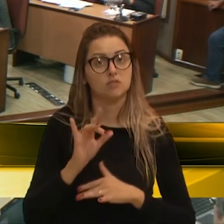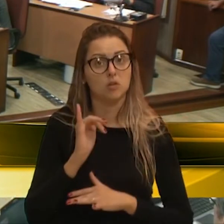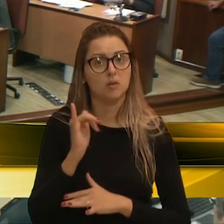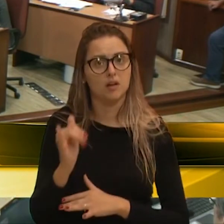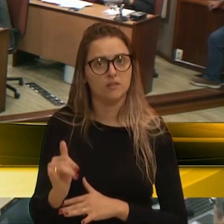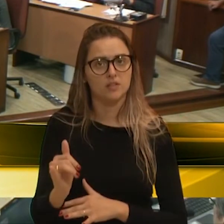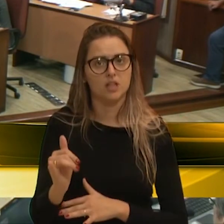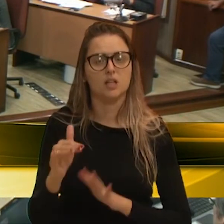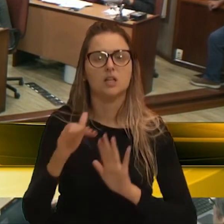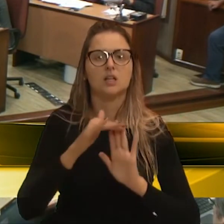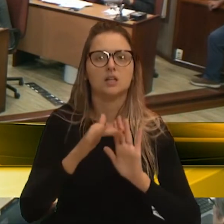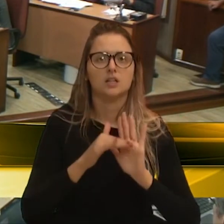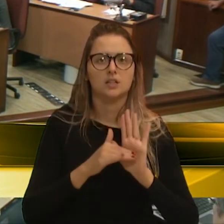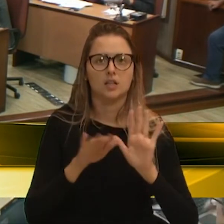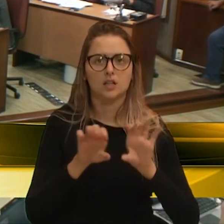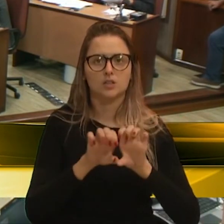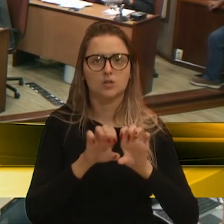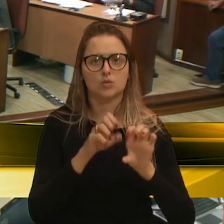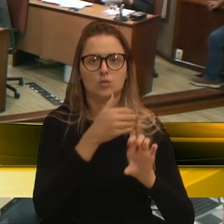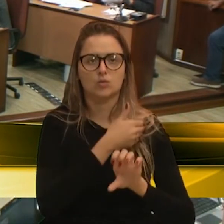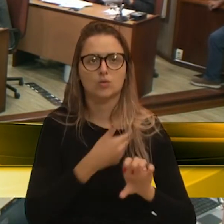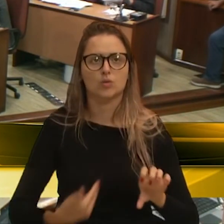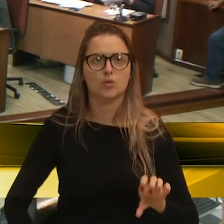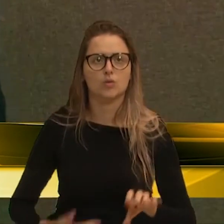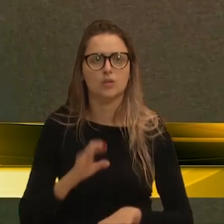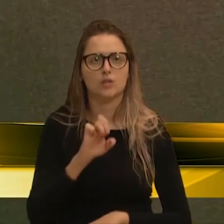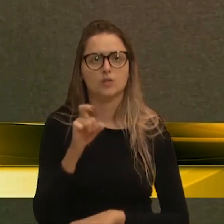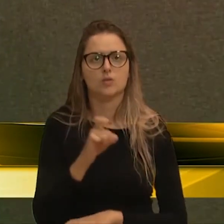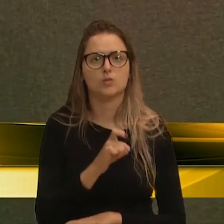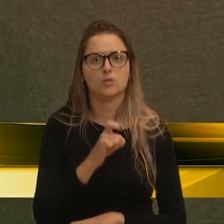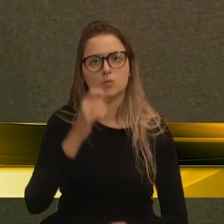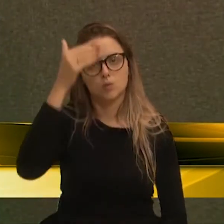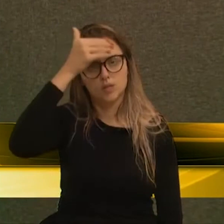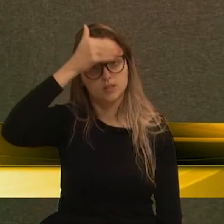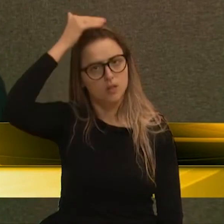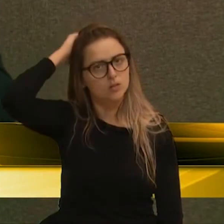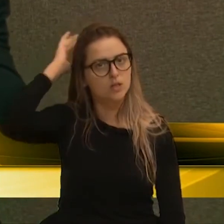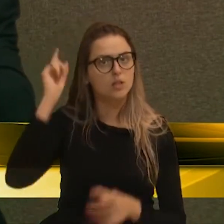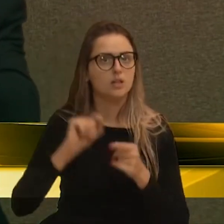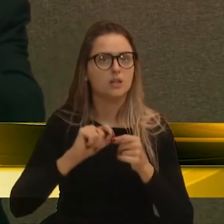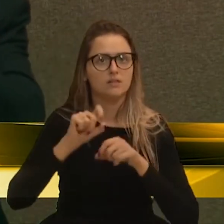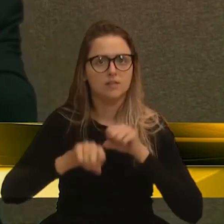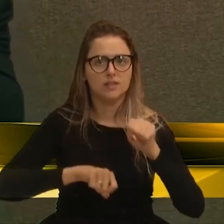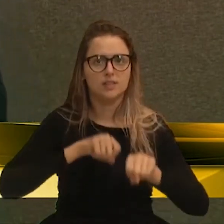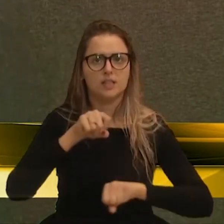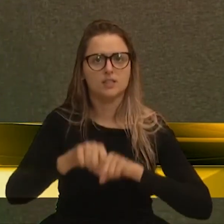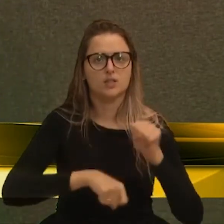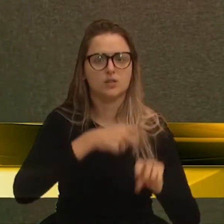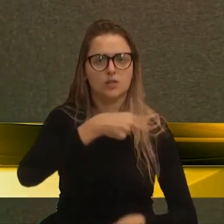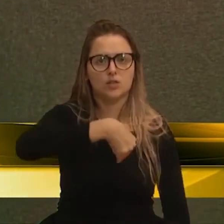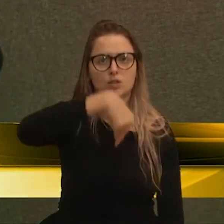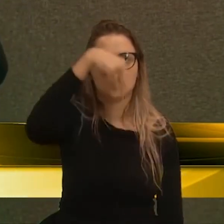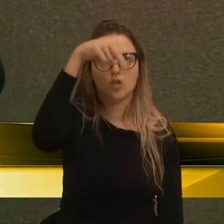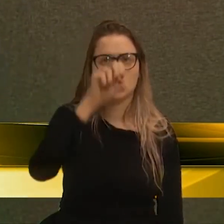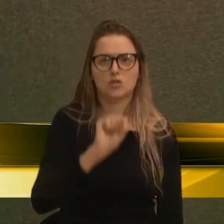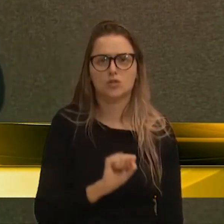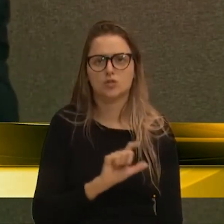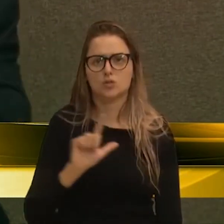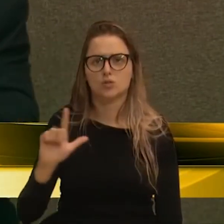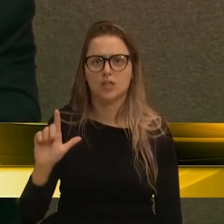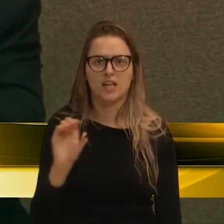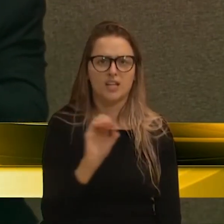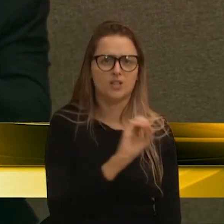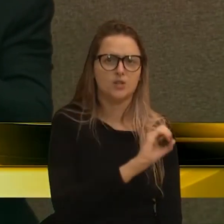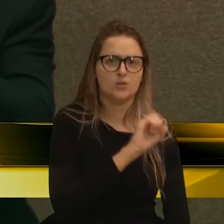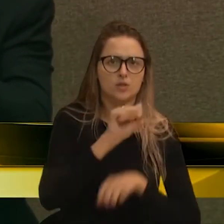estava no plano de governo do ex-prefeito Alceu Barbosa Velho, e fazia ciclovias de norte a sul, de leste a oeste, ia fazer a revolução